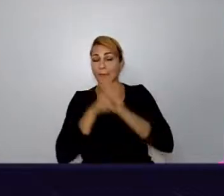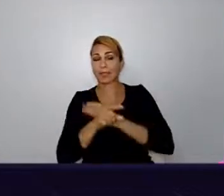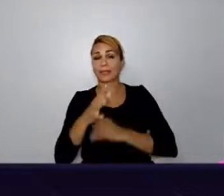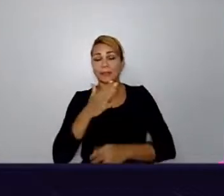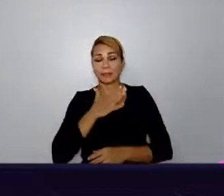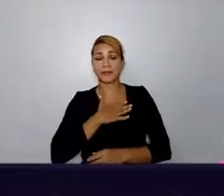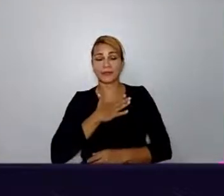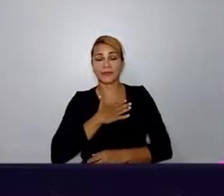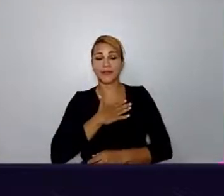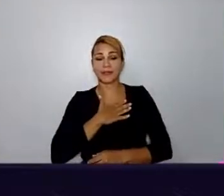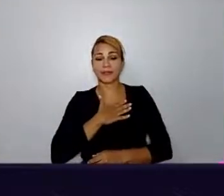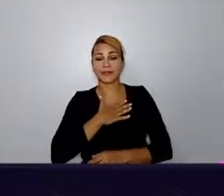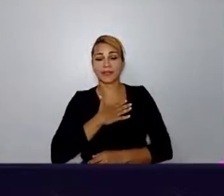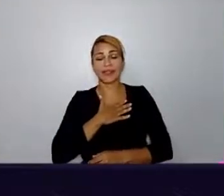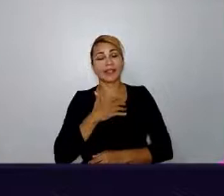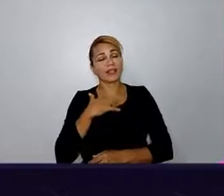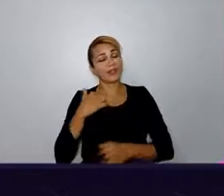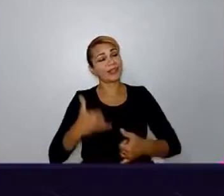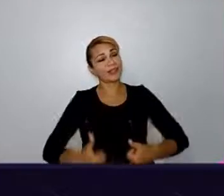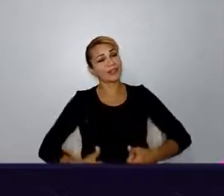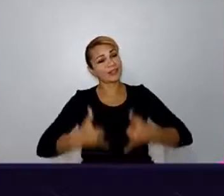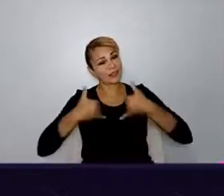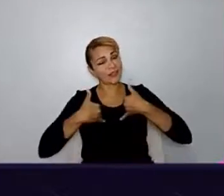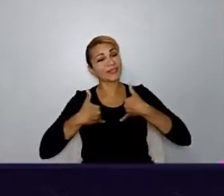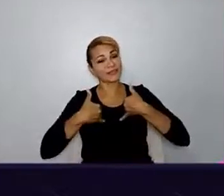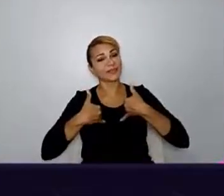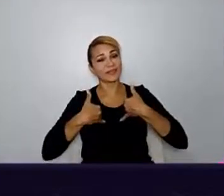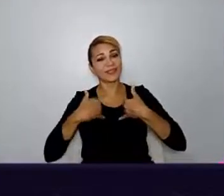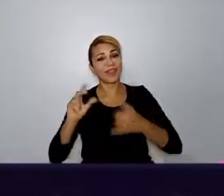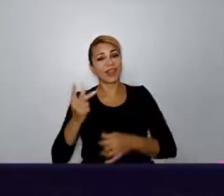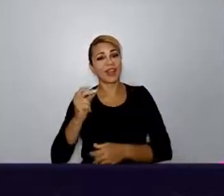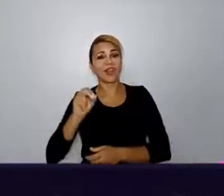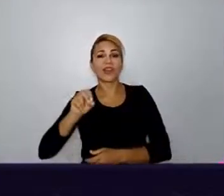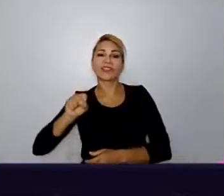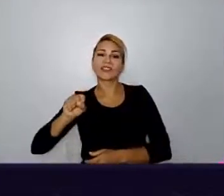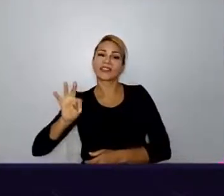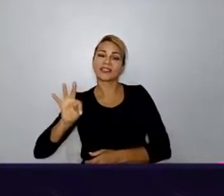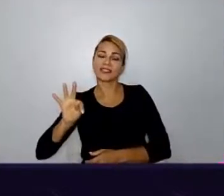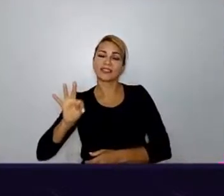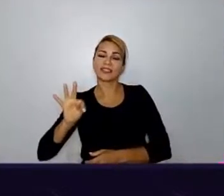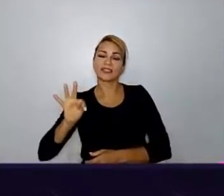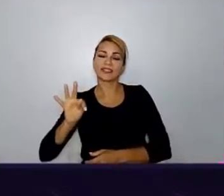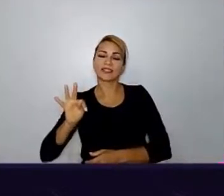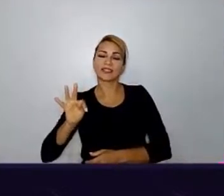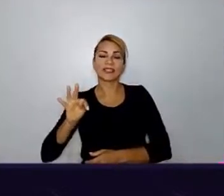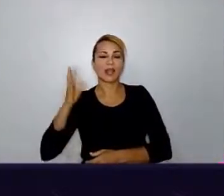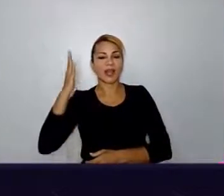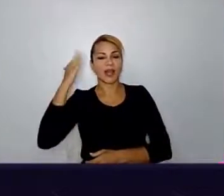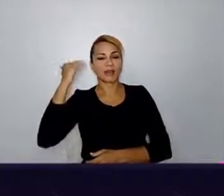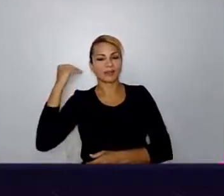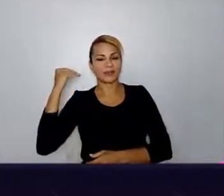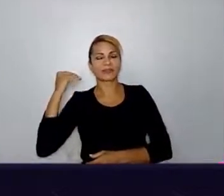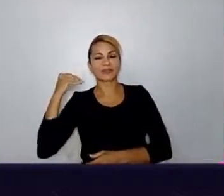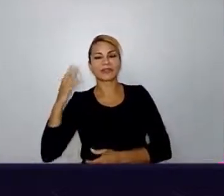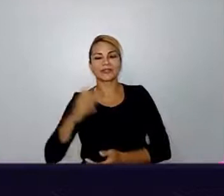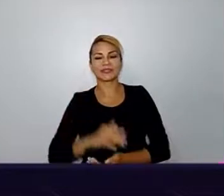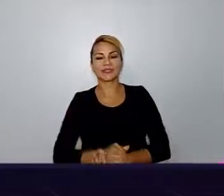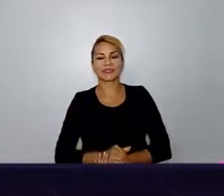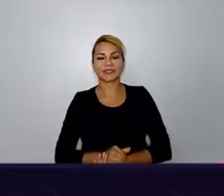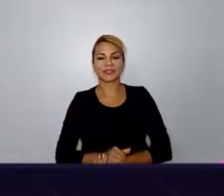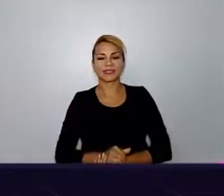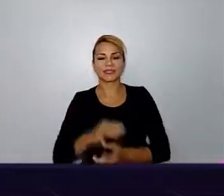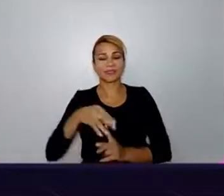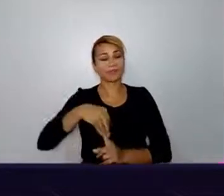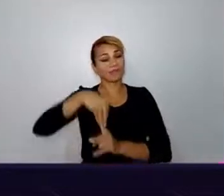privilegiado aqui de ser roxa e a pessoa usa os privilégios, né, não é um privilégio invisível, gente, eu tenho ciência que eu sou uma pessoa